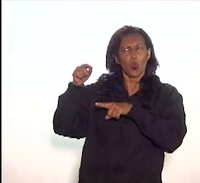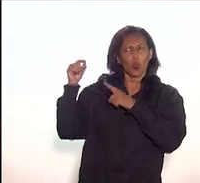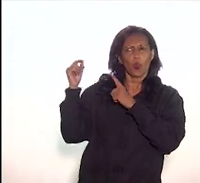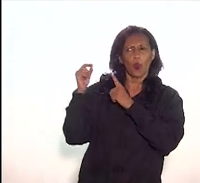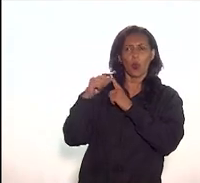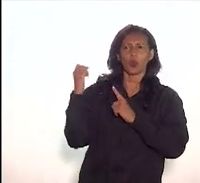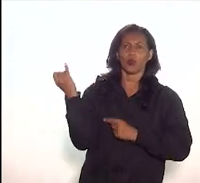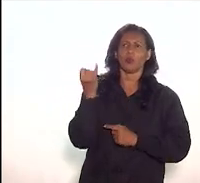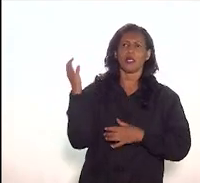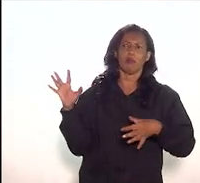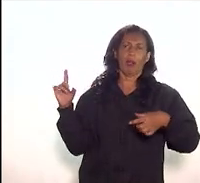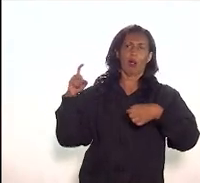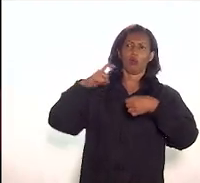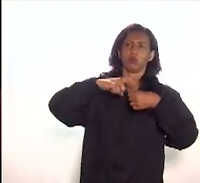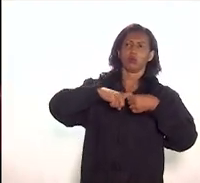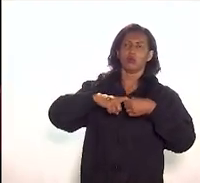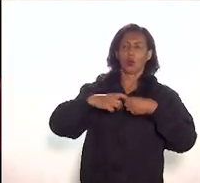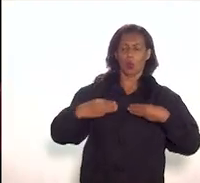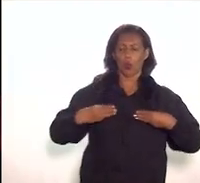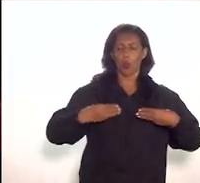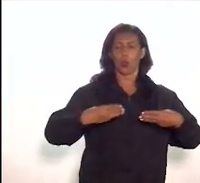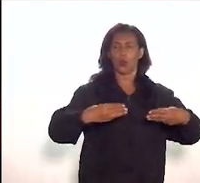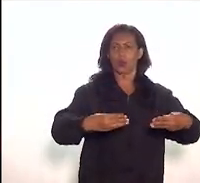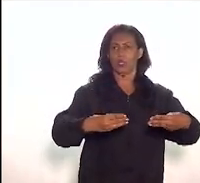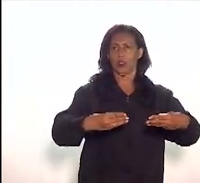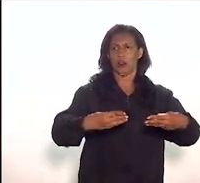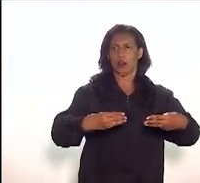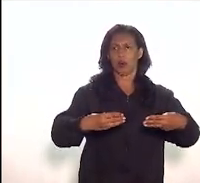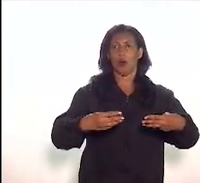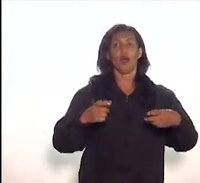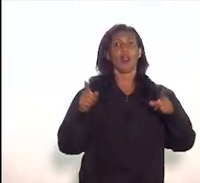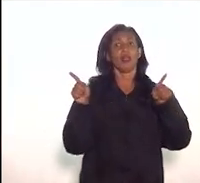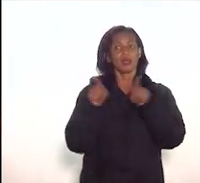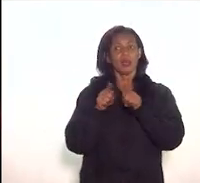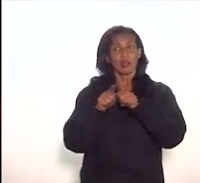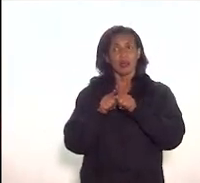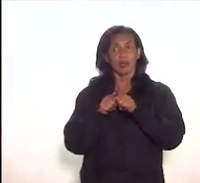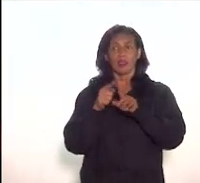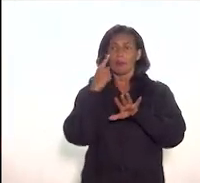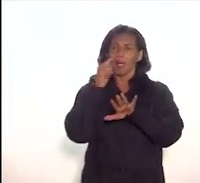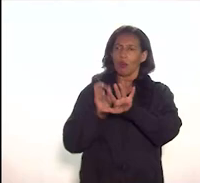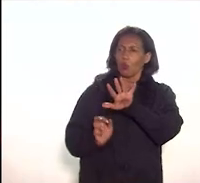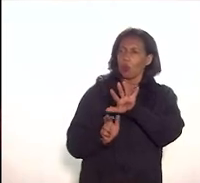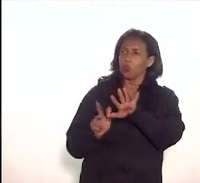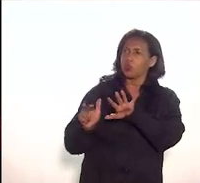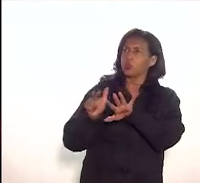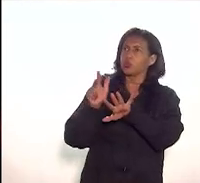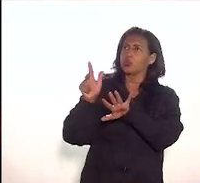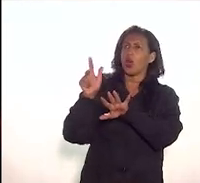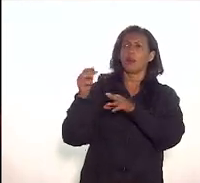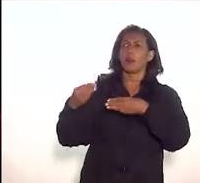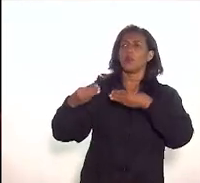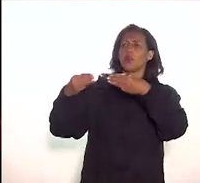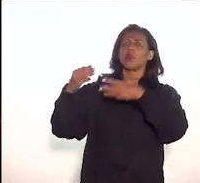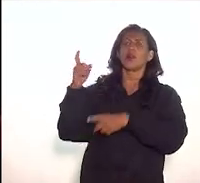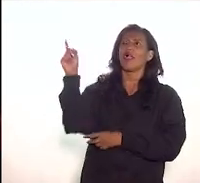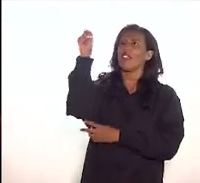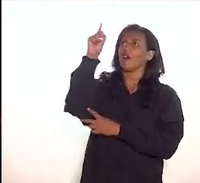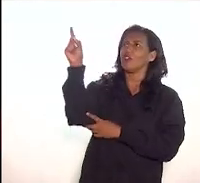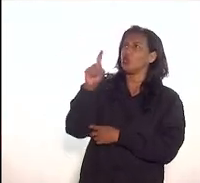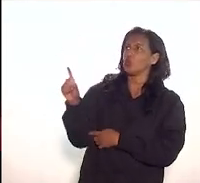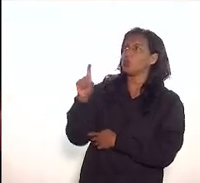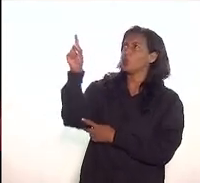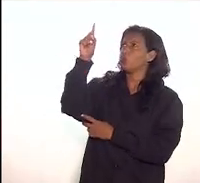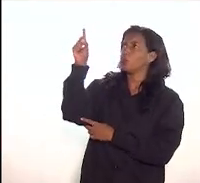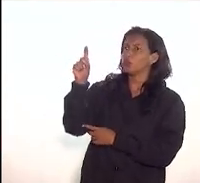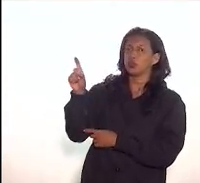museu assim como o museu de grafite que sobe a rua Tavares Bastos vai em direção à comunidade né que é